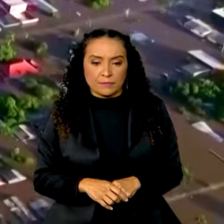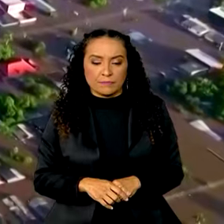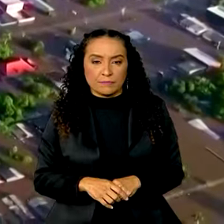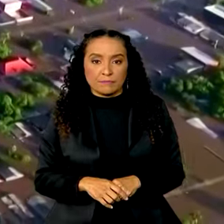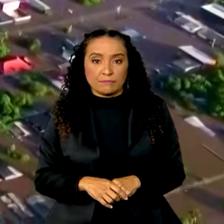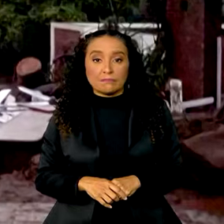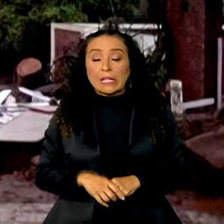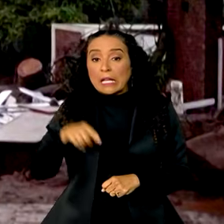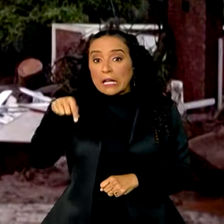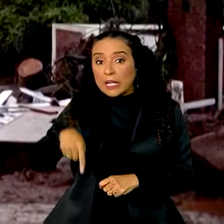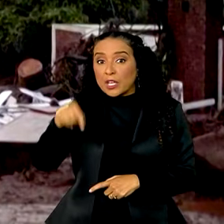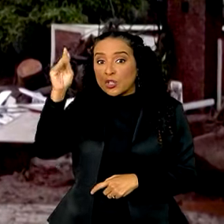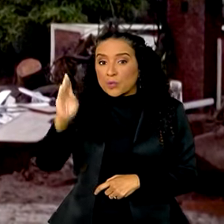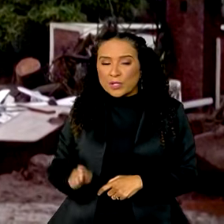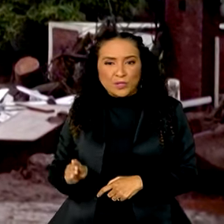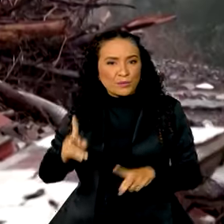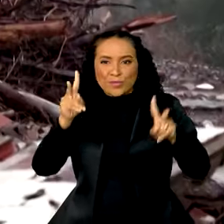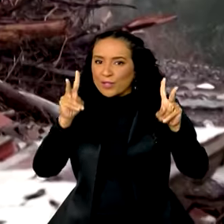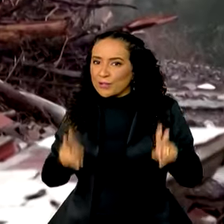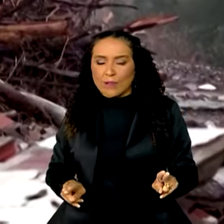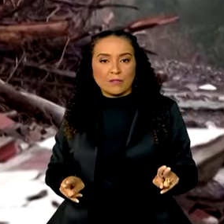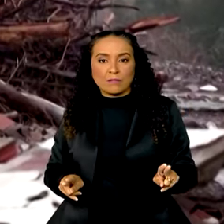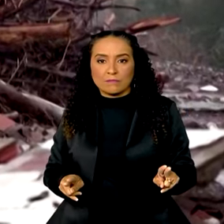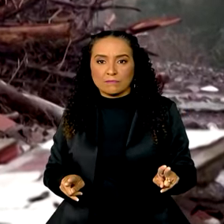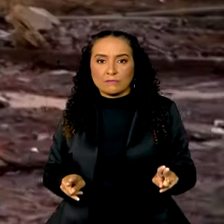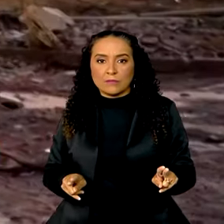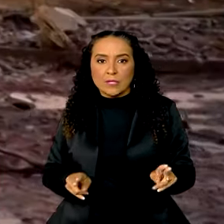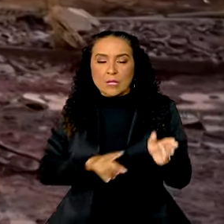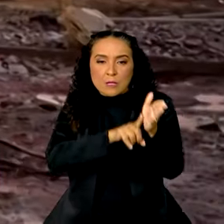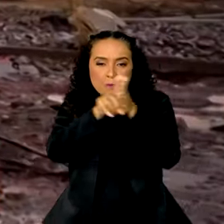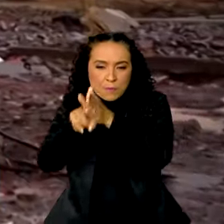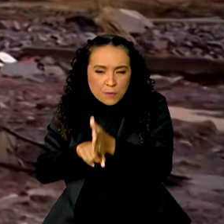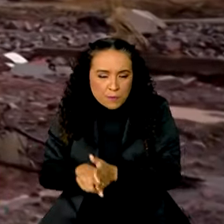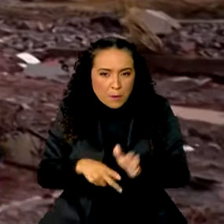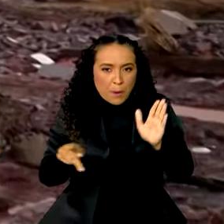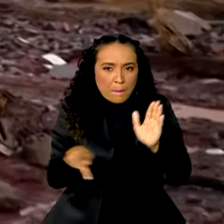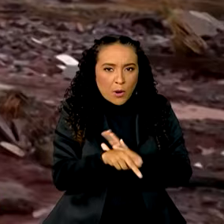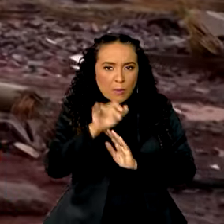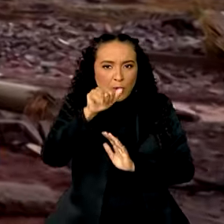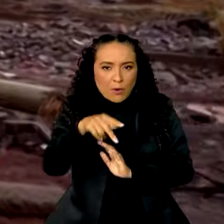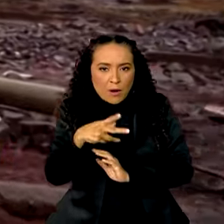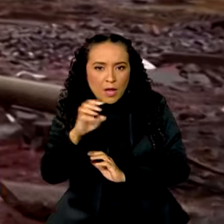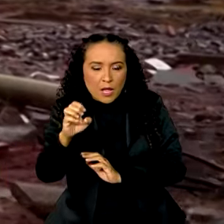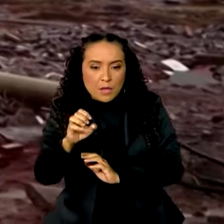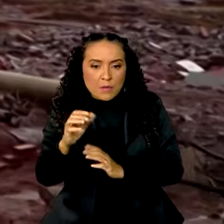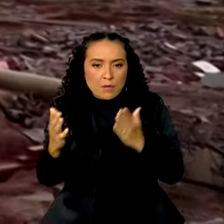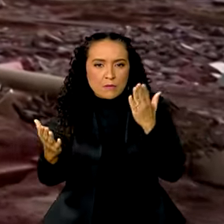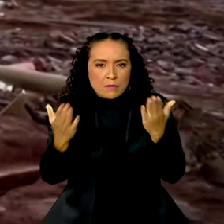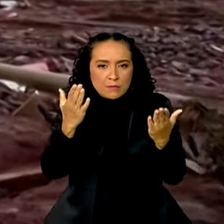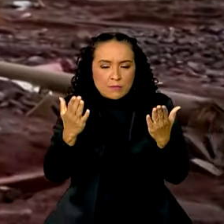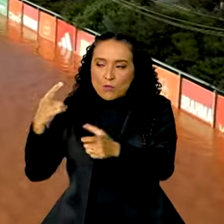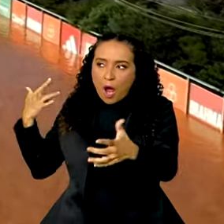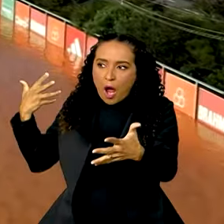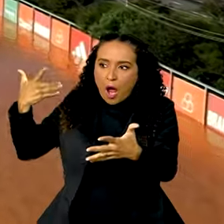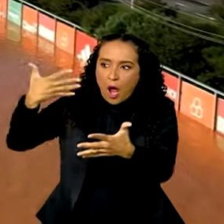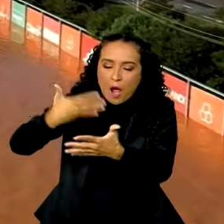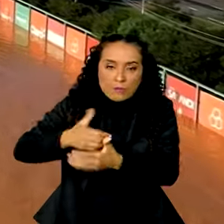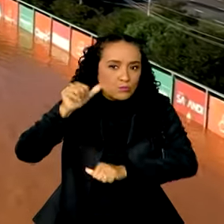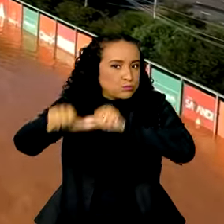E aqui no Brasil não é diferente. Estudo do INPE mostra que os padrões de precipitações mudaram.